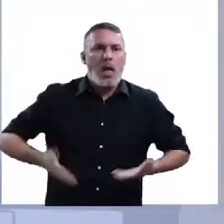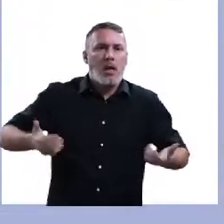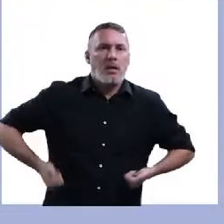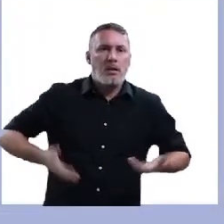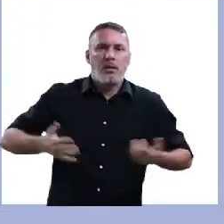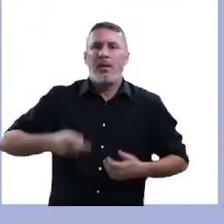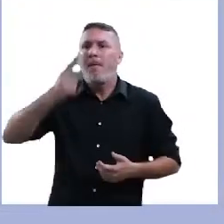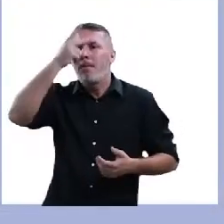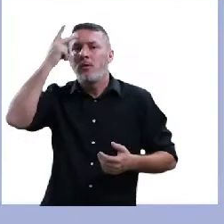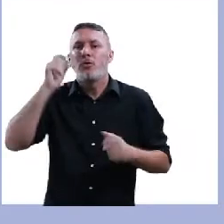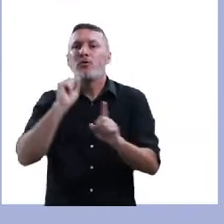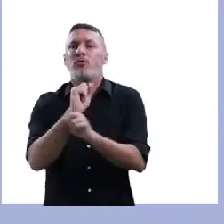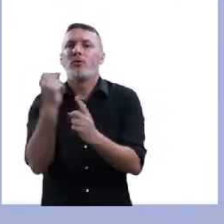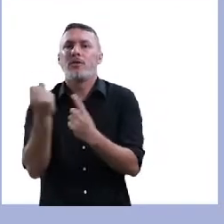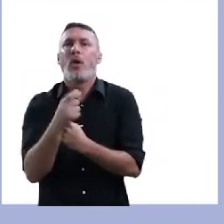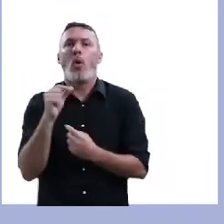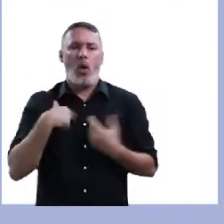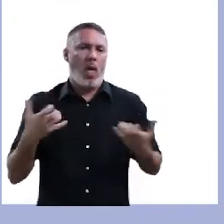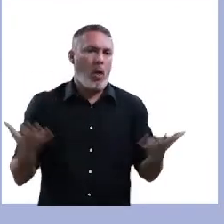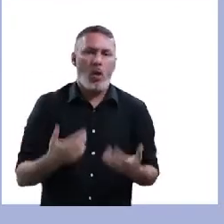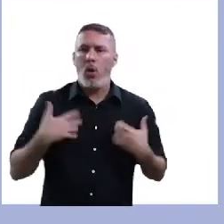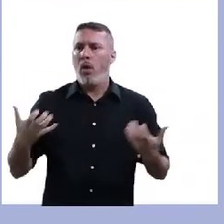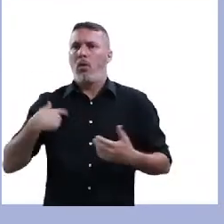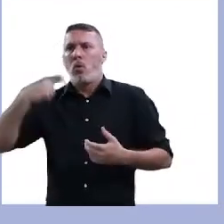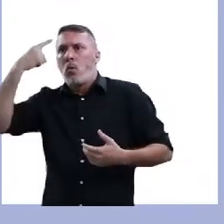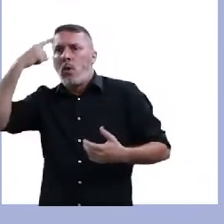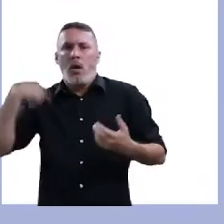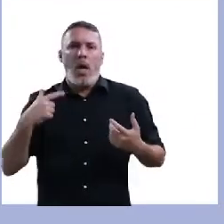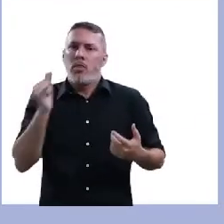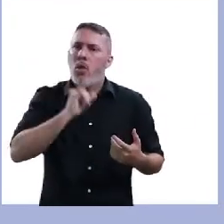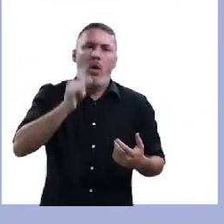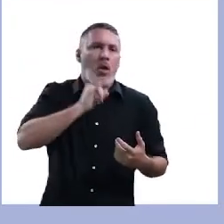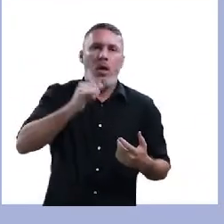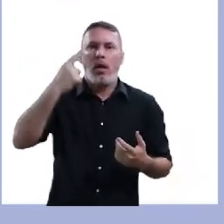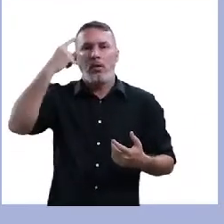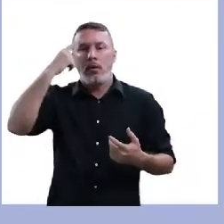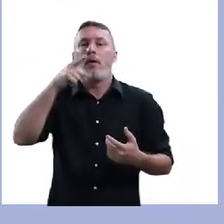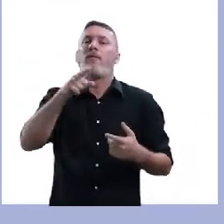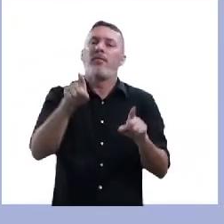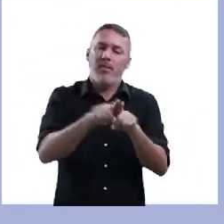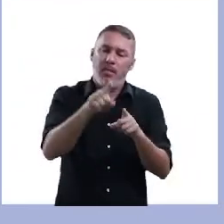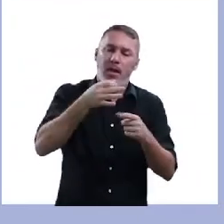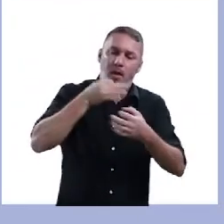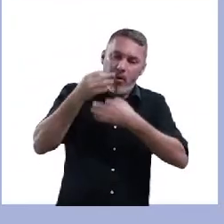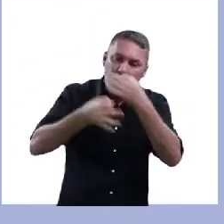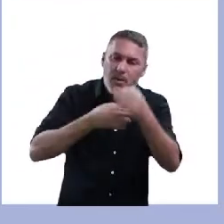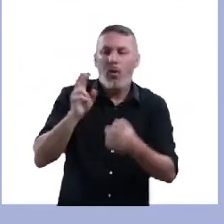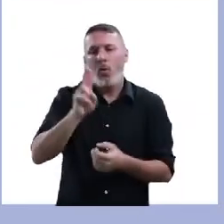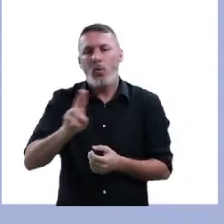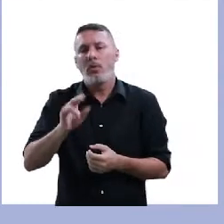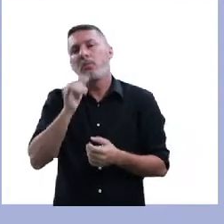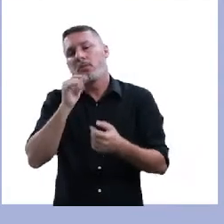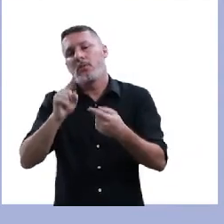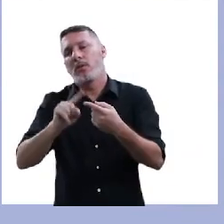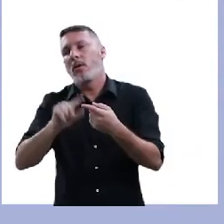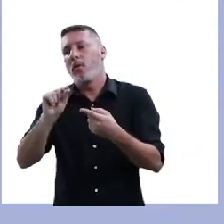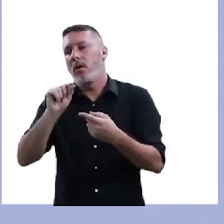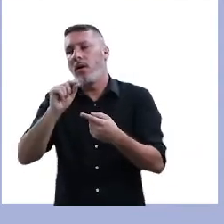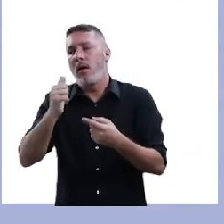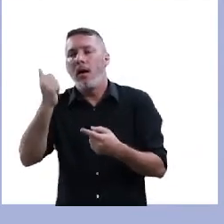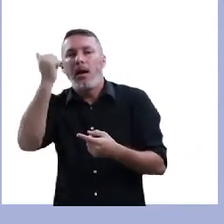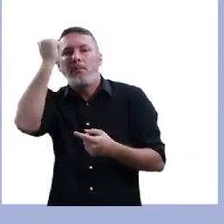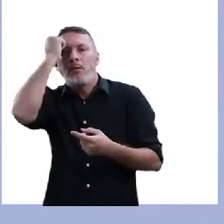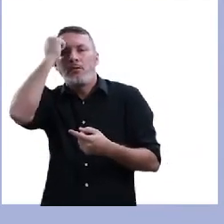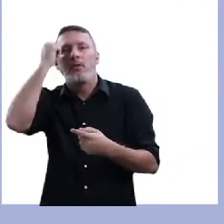sociedade, às vezes, ela é muito consumista. Ela acredita que no ter é o agora. Então, outro argumento que você pode utilizar